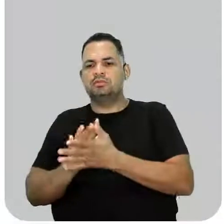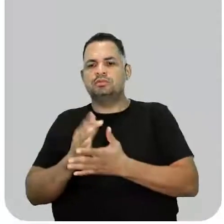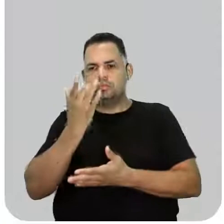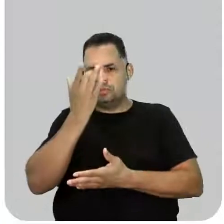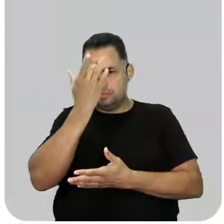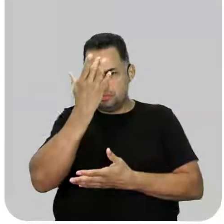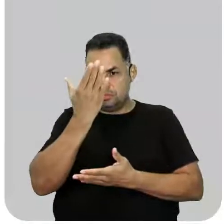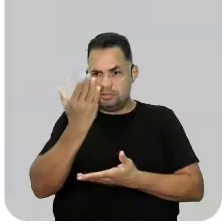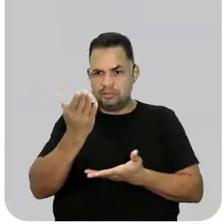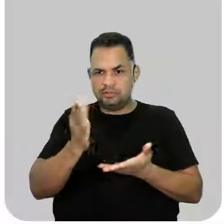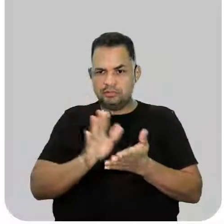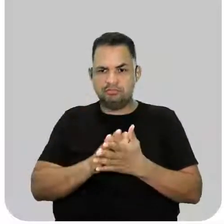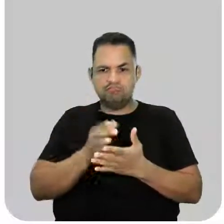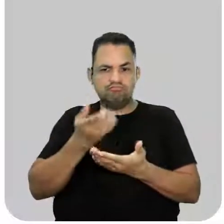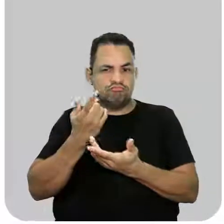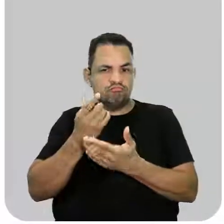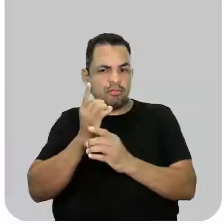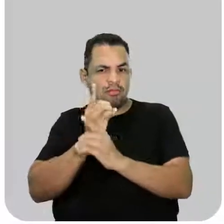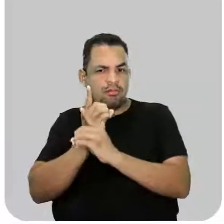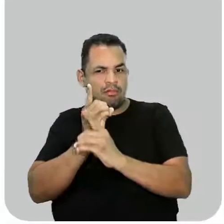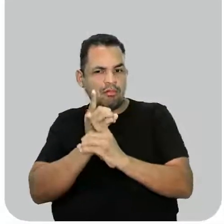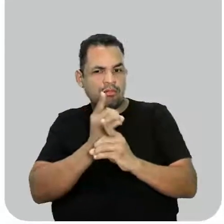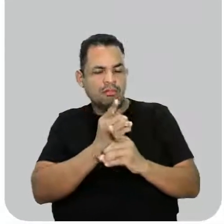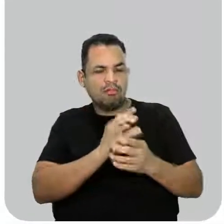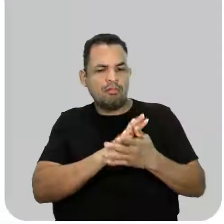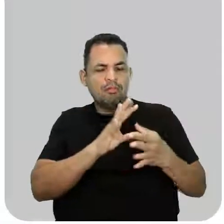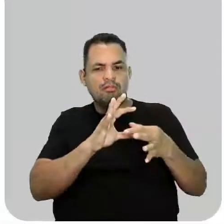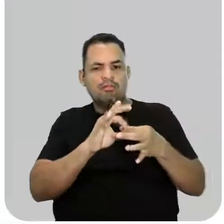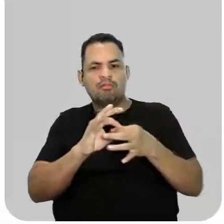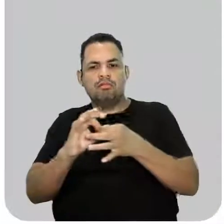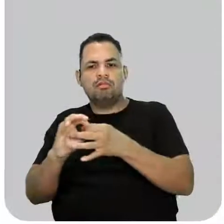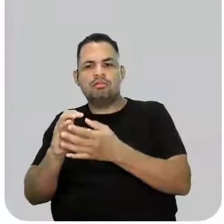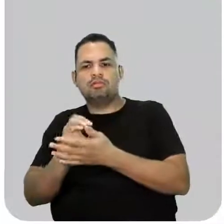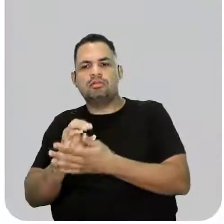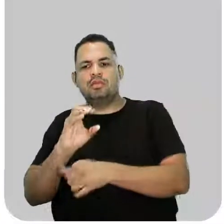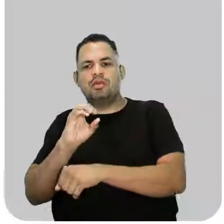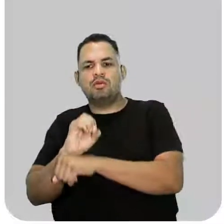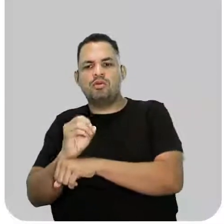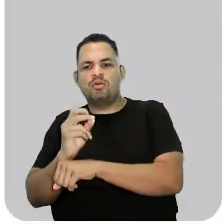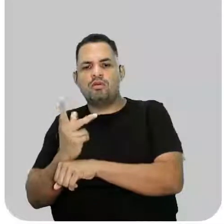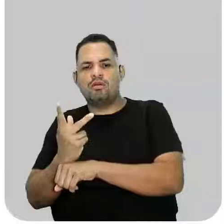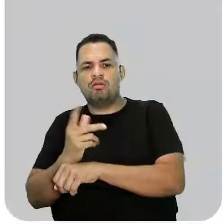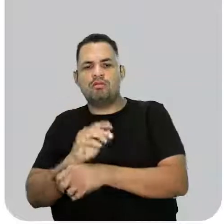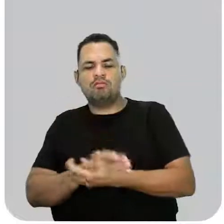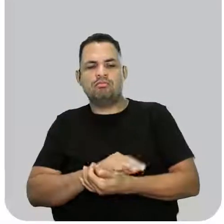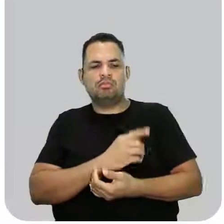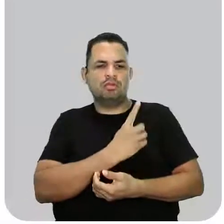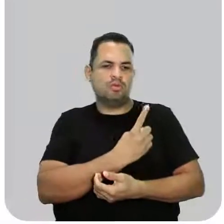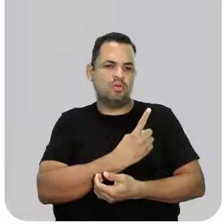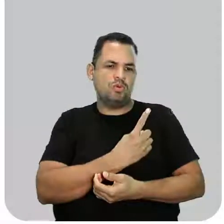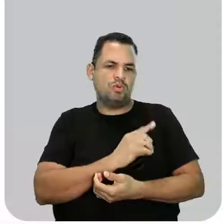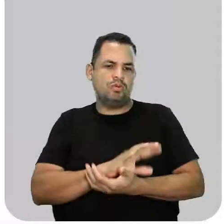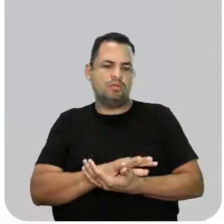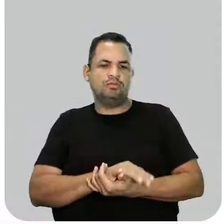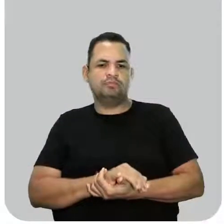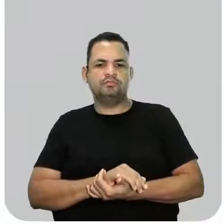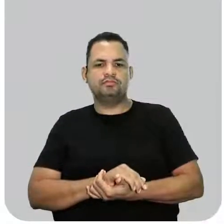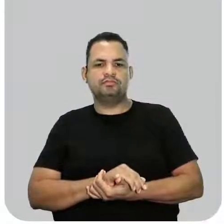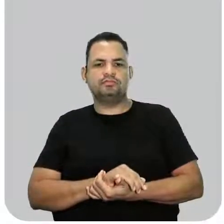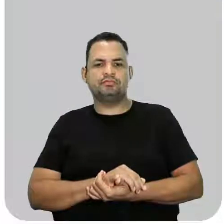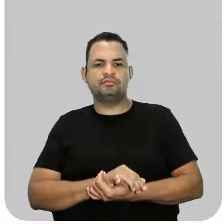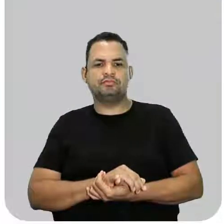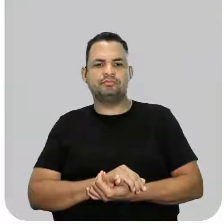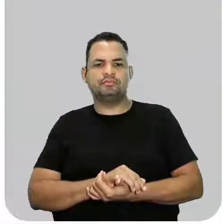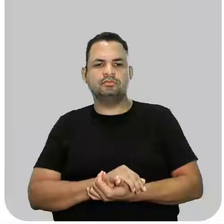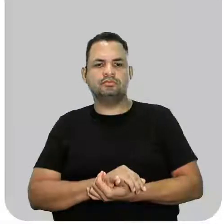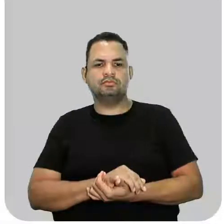fácil você ir identificando as cadeias que apresentem hidroxila. Então nós temos hidroxila na cadeia 1. Deixa eu ver